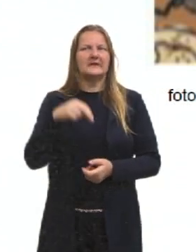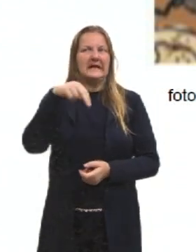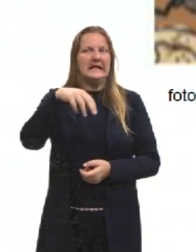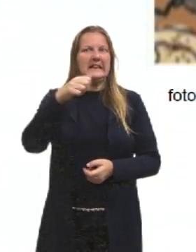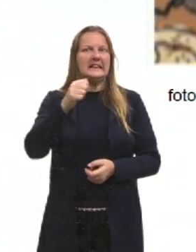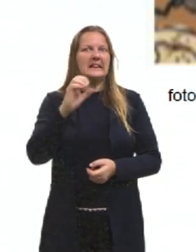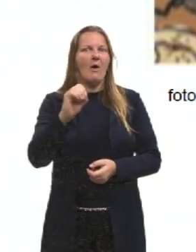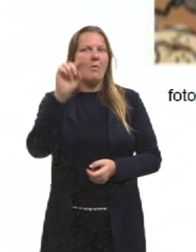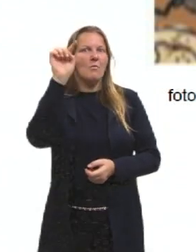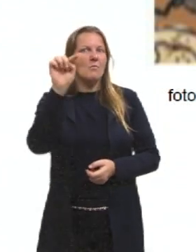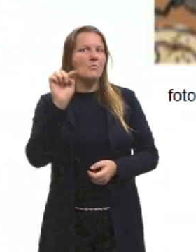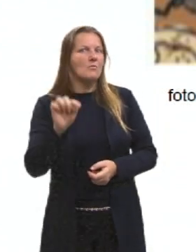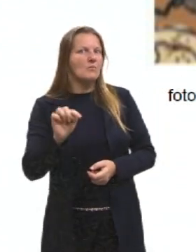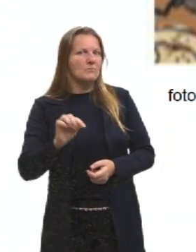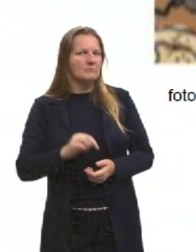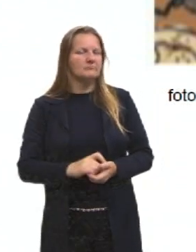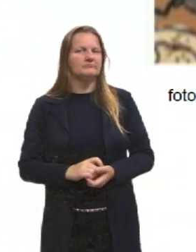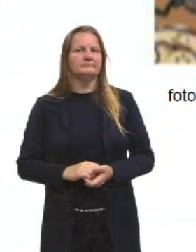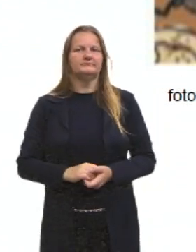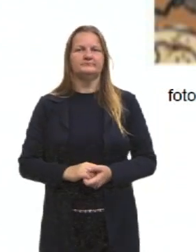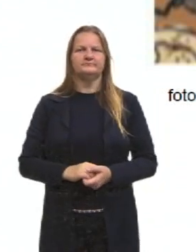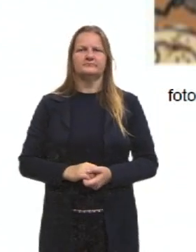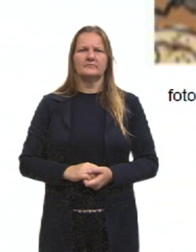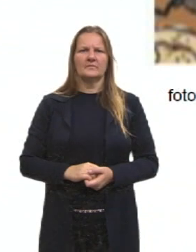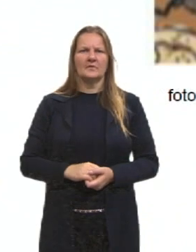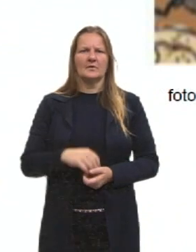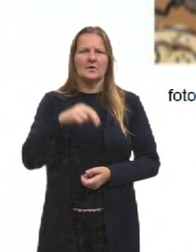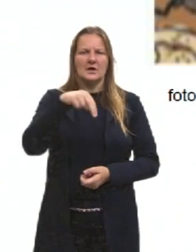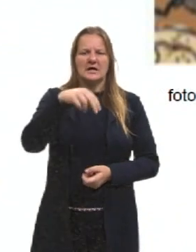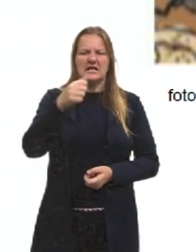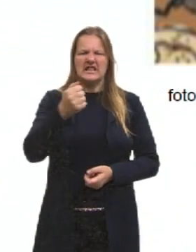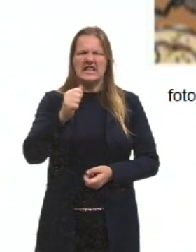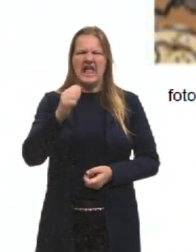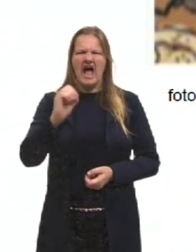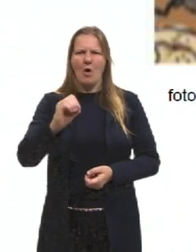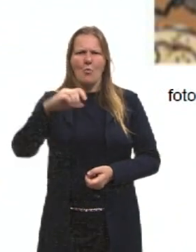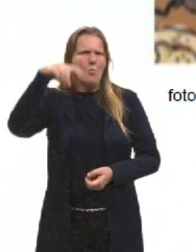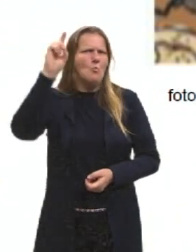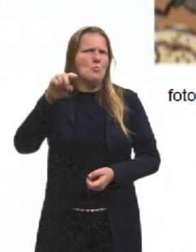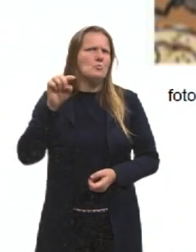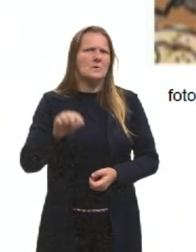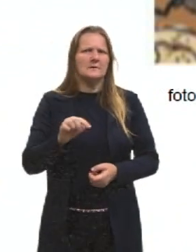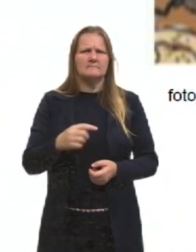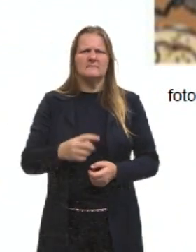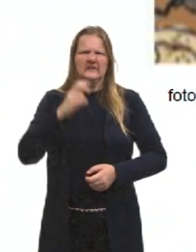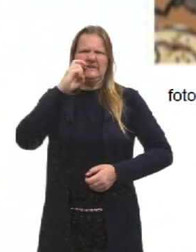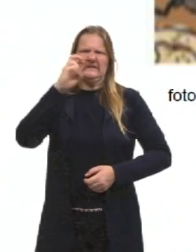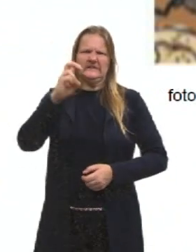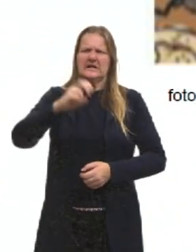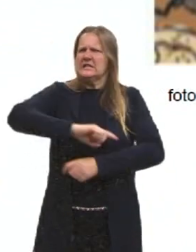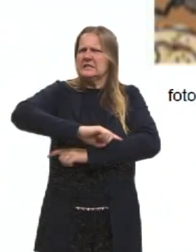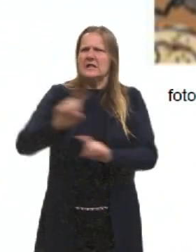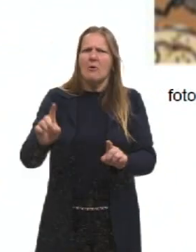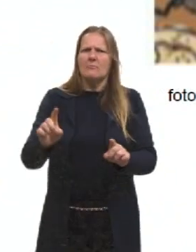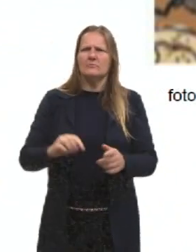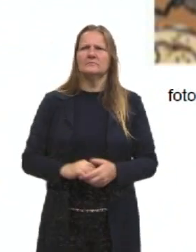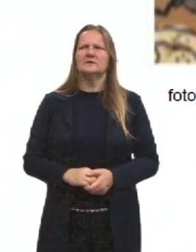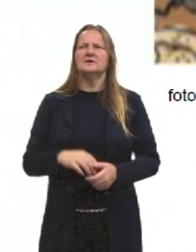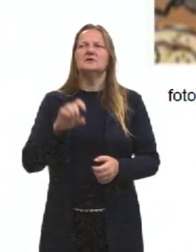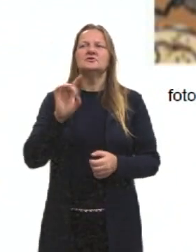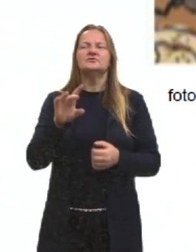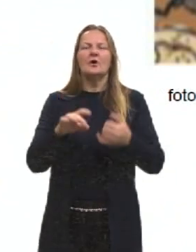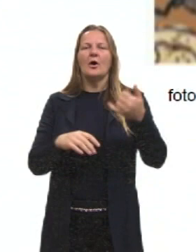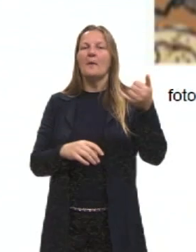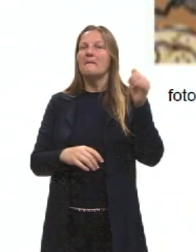dos pontos, dos sinais de pontuação. Esse não, vem um não duro por quê? Porque não faz entrega, só delivery.